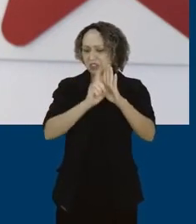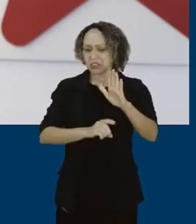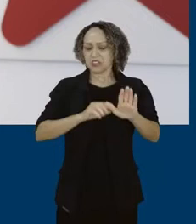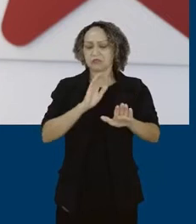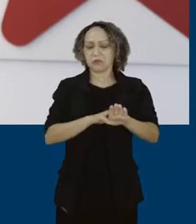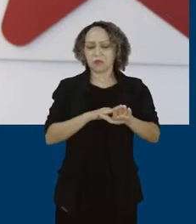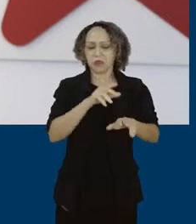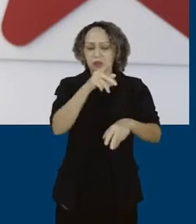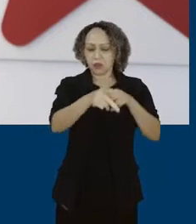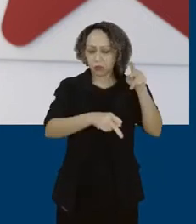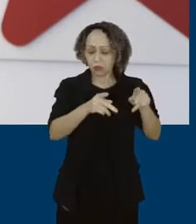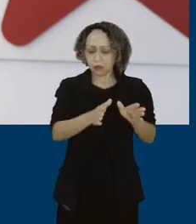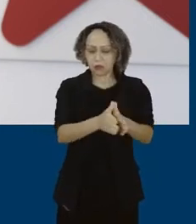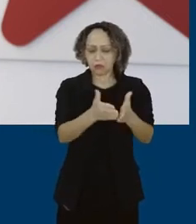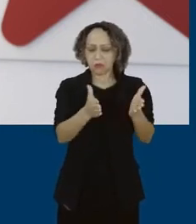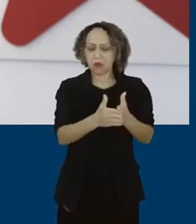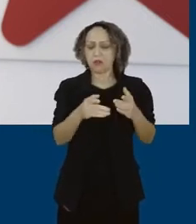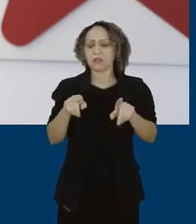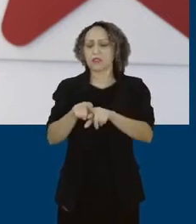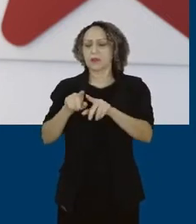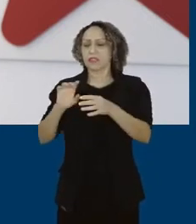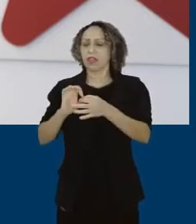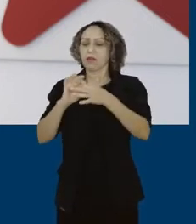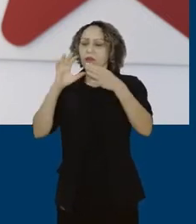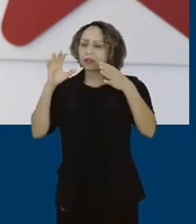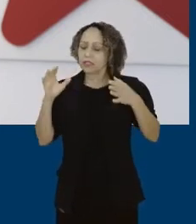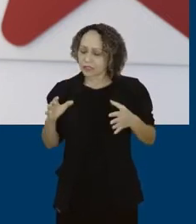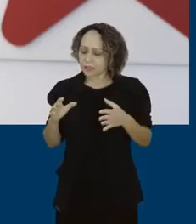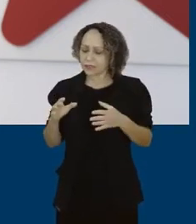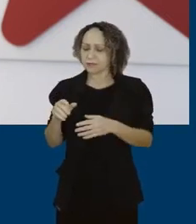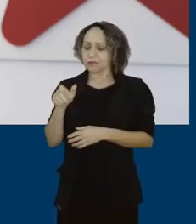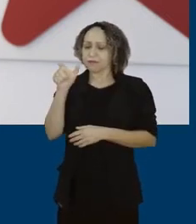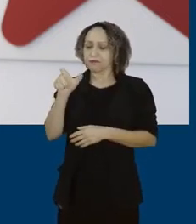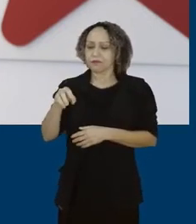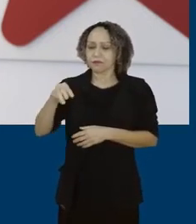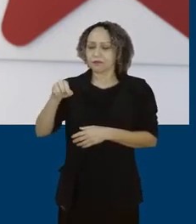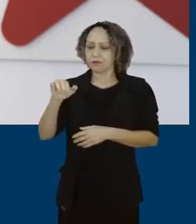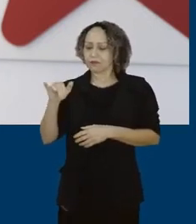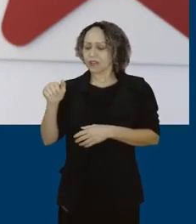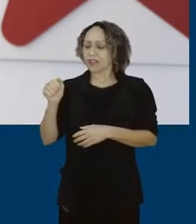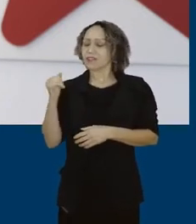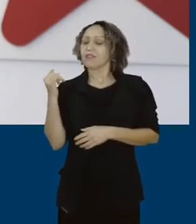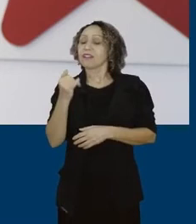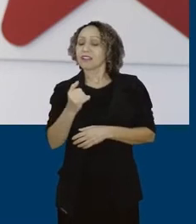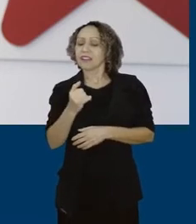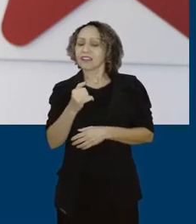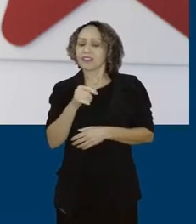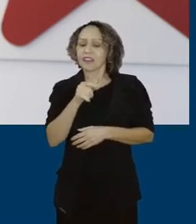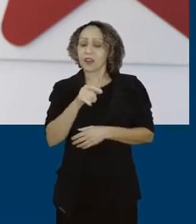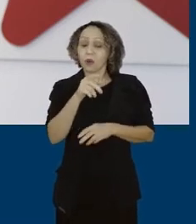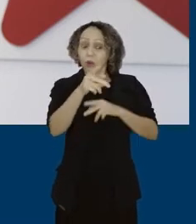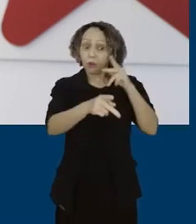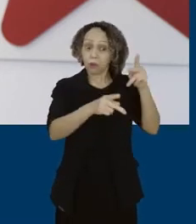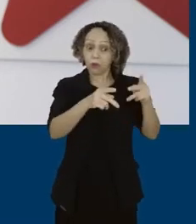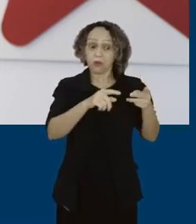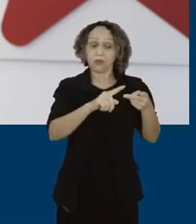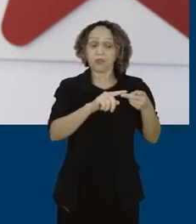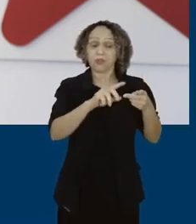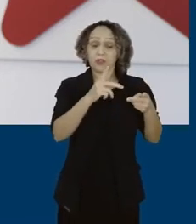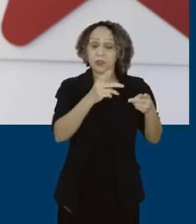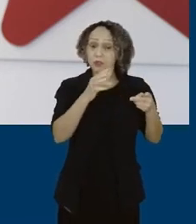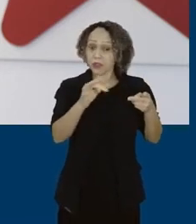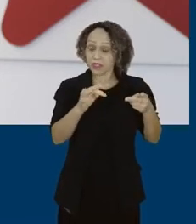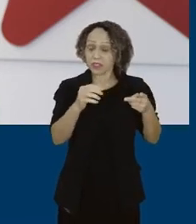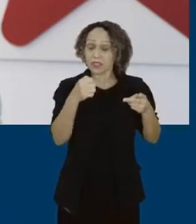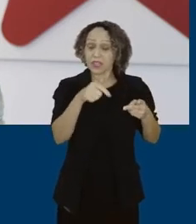pobre e da democracia. E a Marília Maria diz, deputado Rogério Correia, o povo e o PT precisam passar nosso